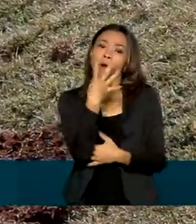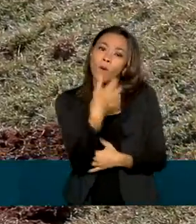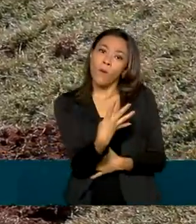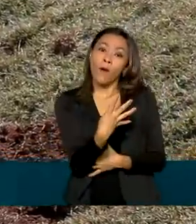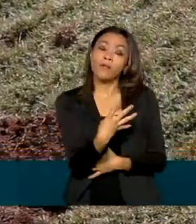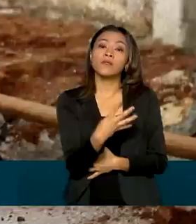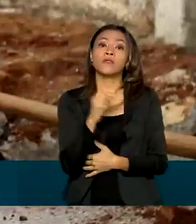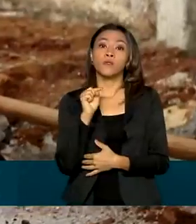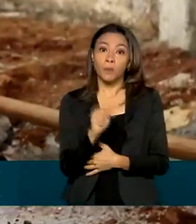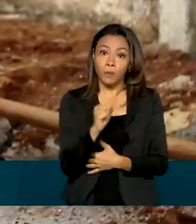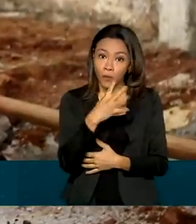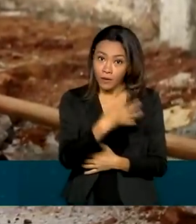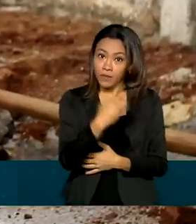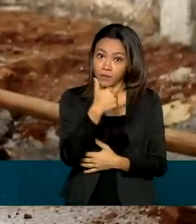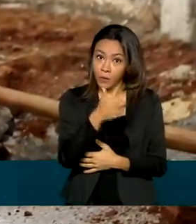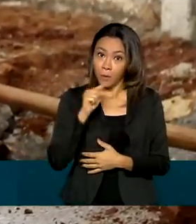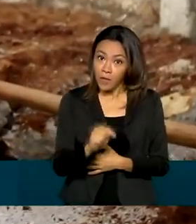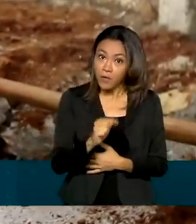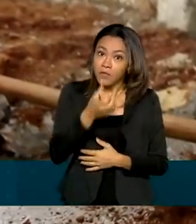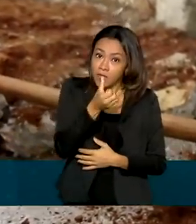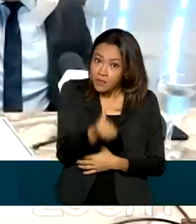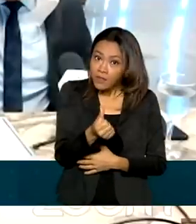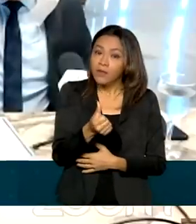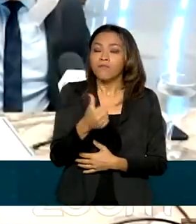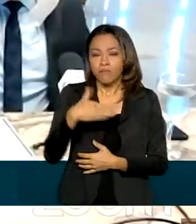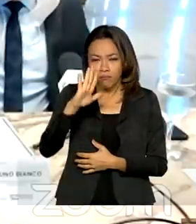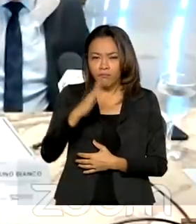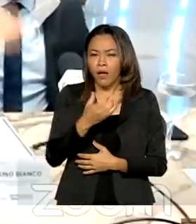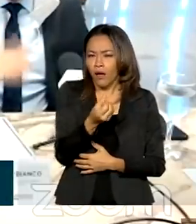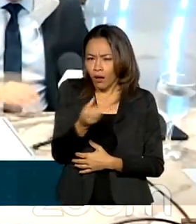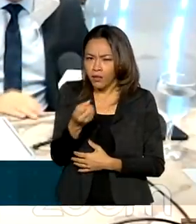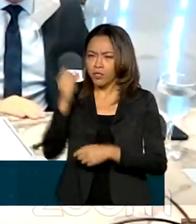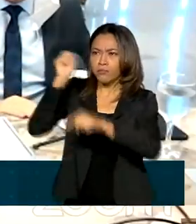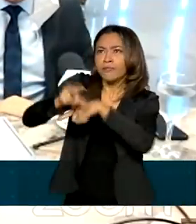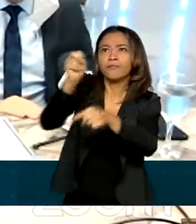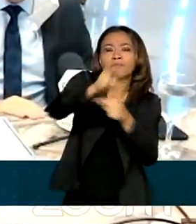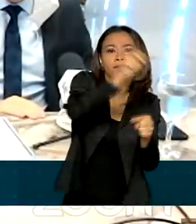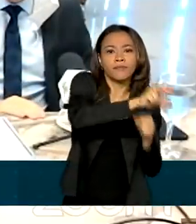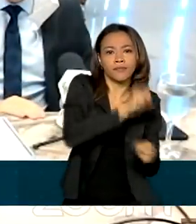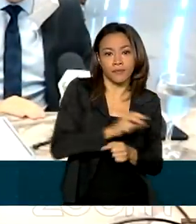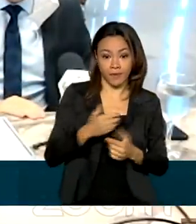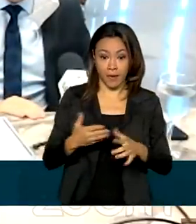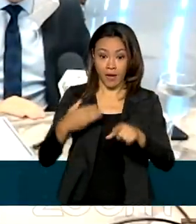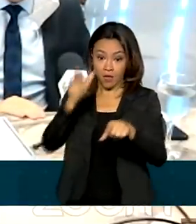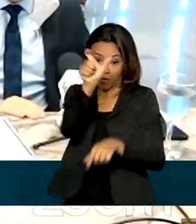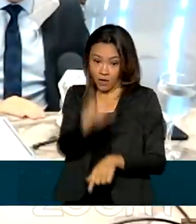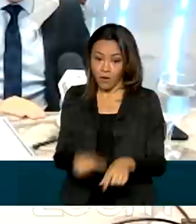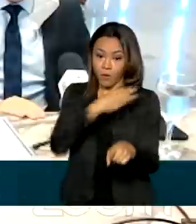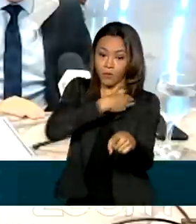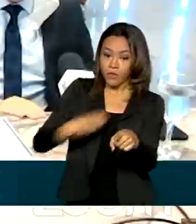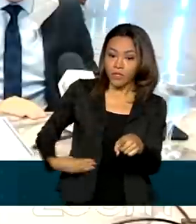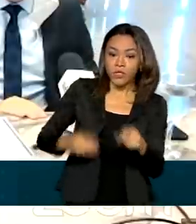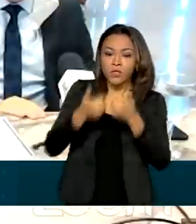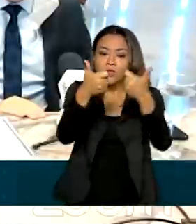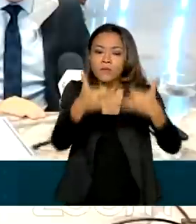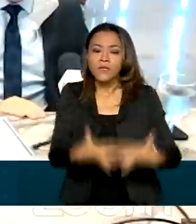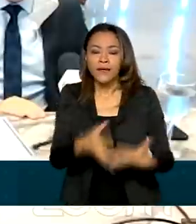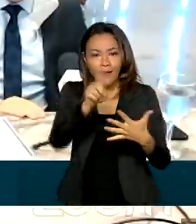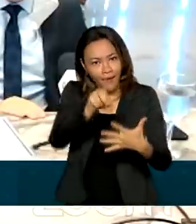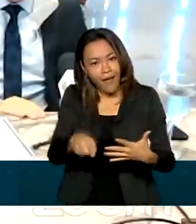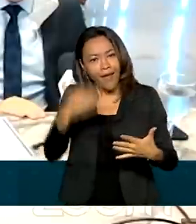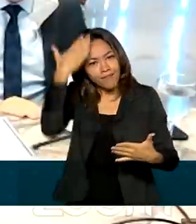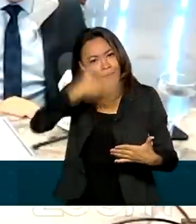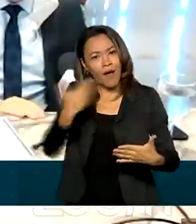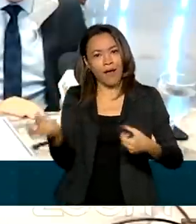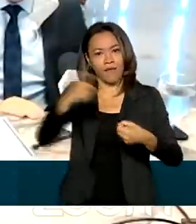639 postos de trabalho. Para o ministro Paulo Guedes, os dados mostram a retomada da economia